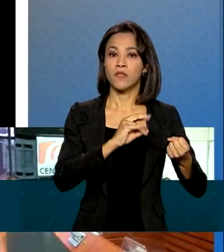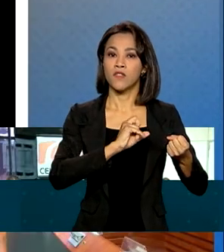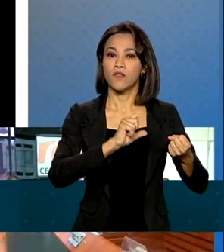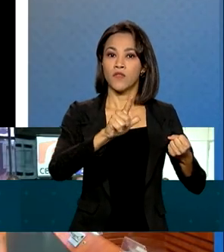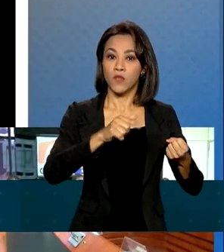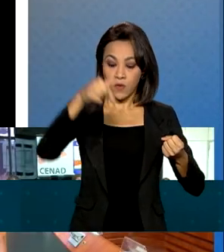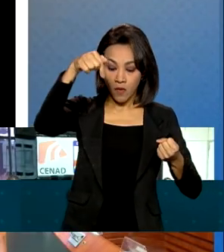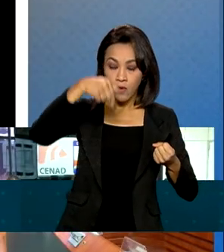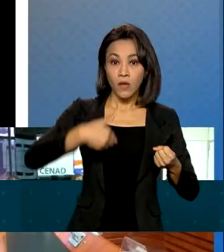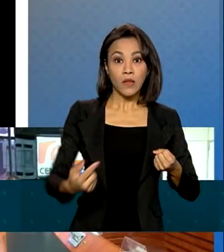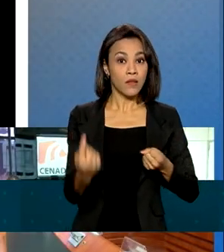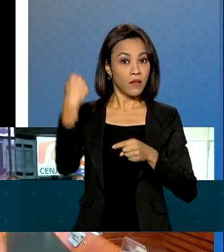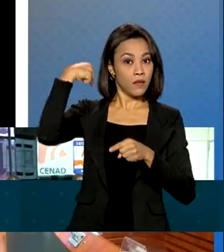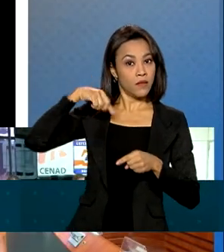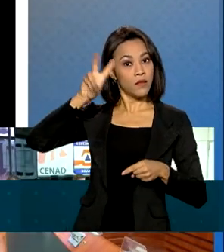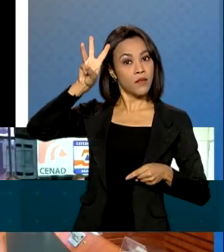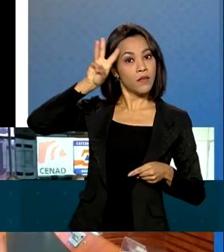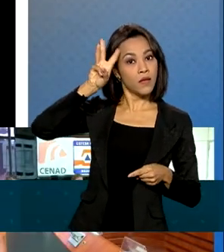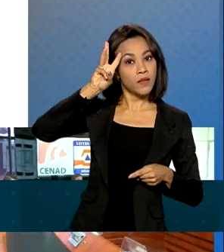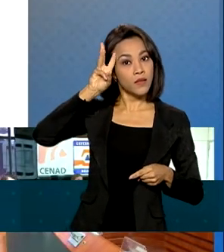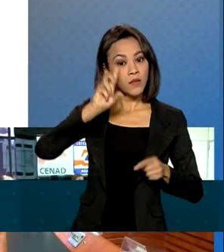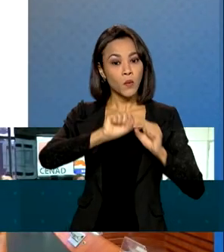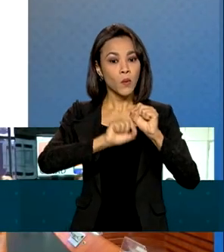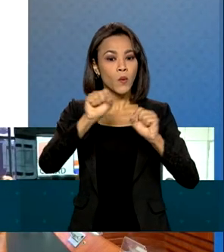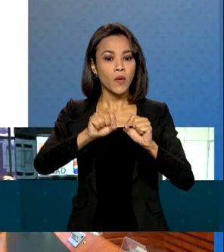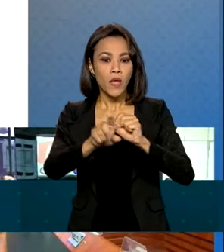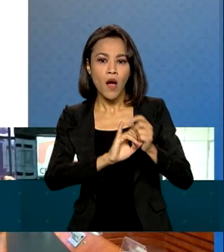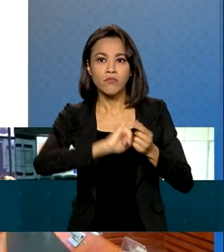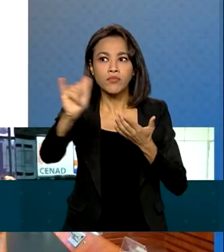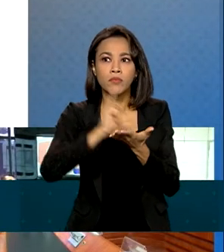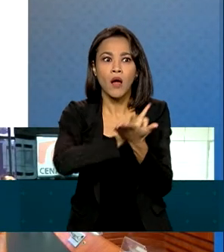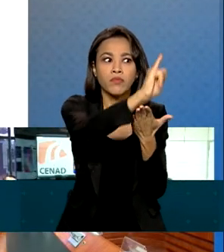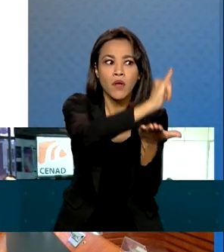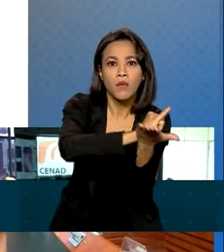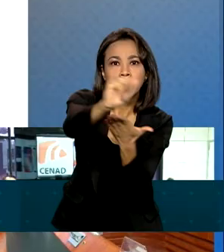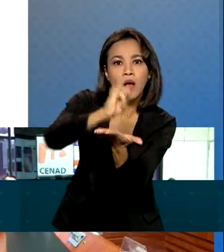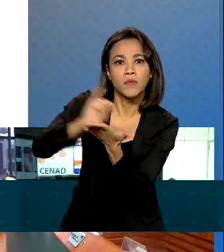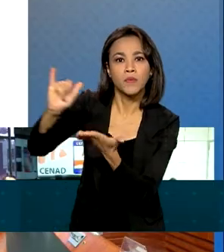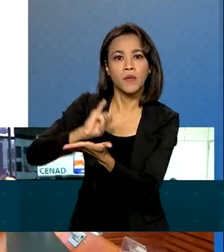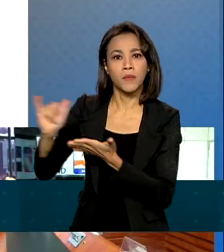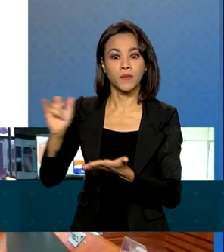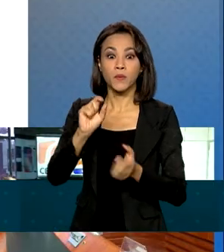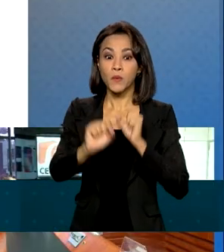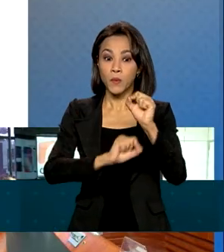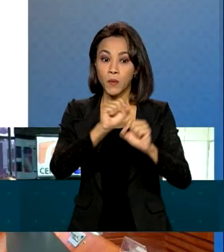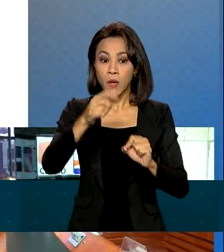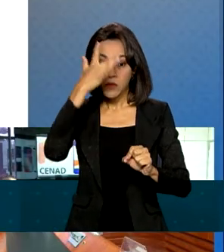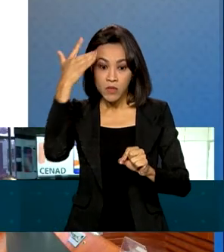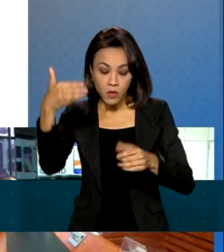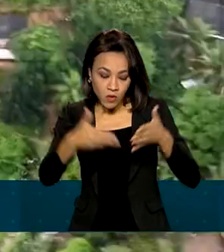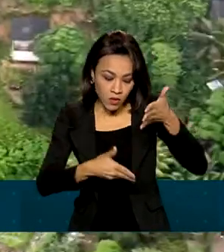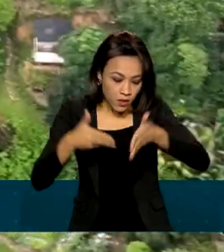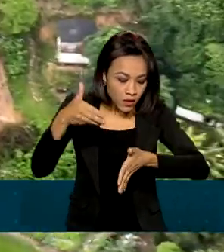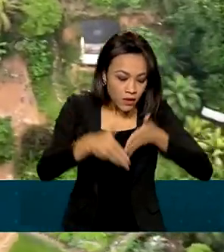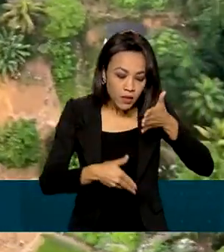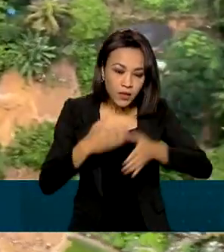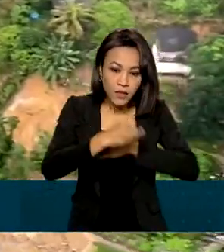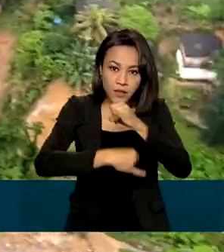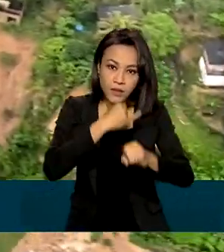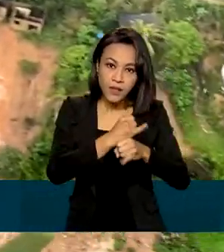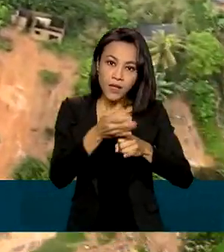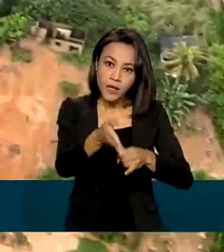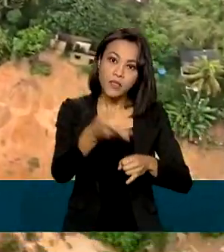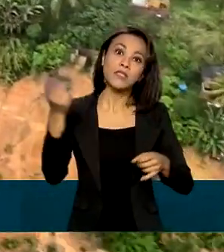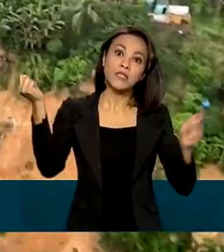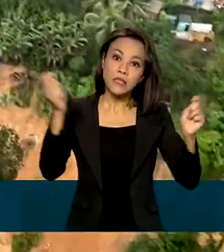lançou nesta terça-feira um canal de emissão de alertas no Brasil a partir da navegação dos internautas. Por meio dele,